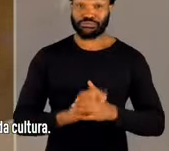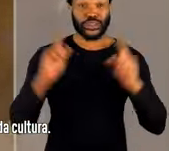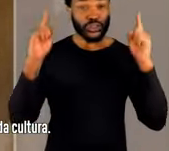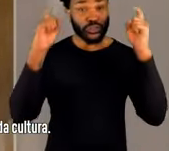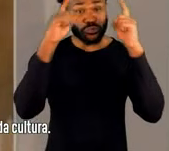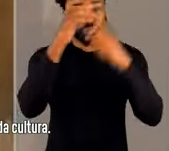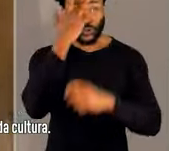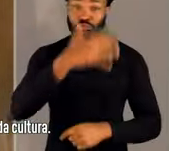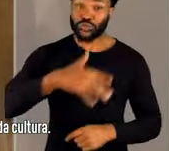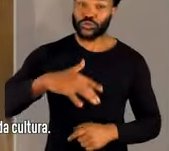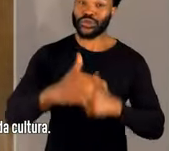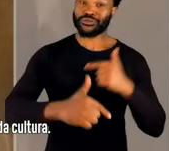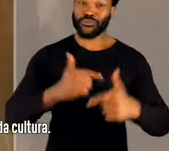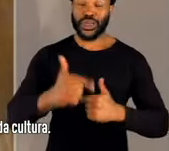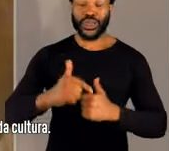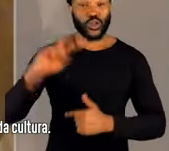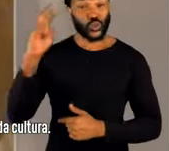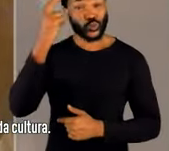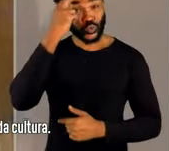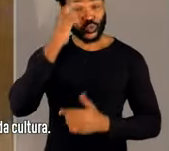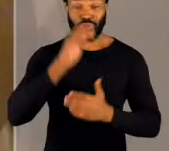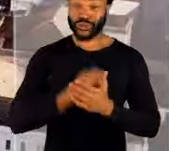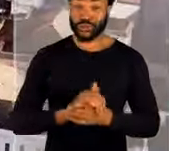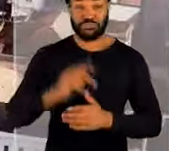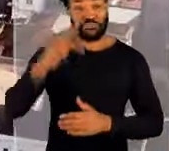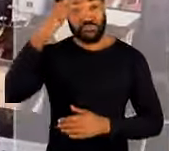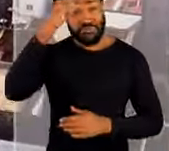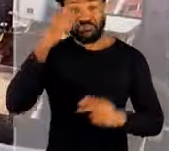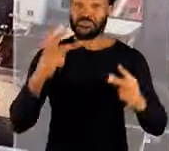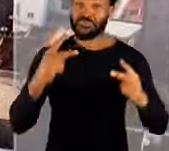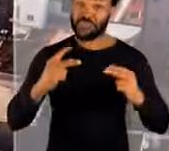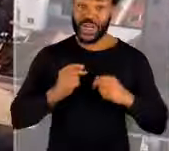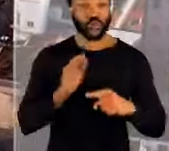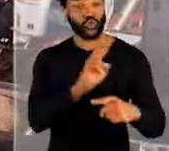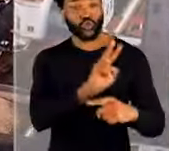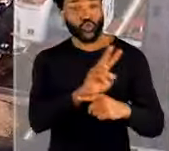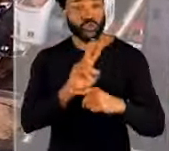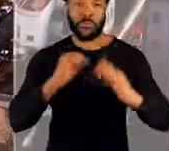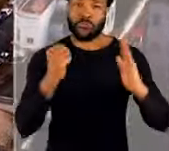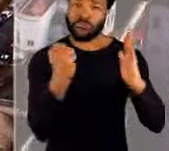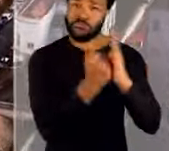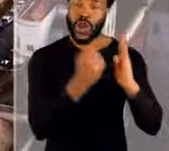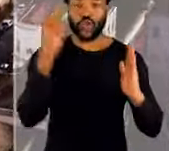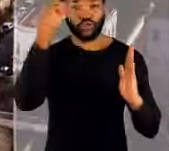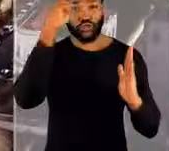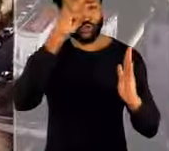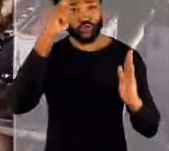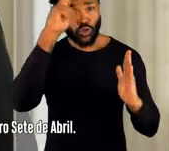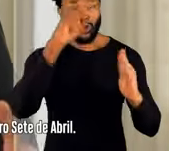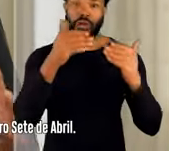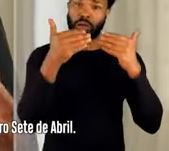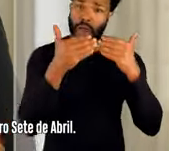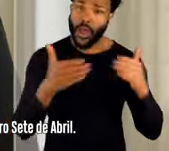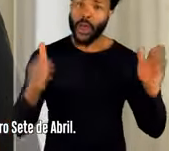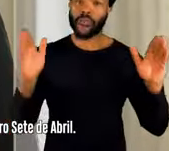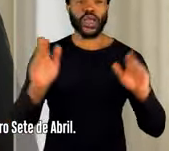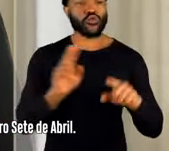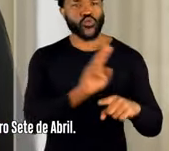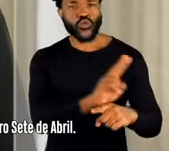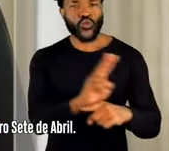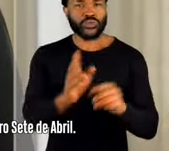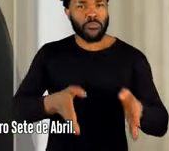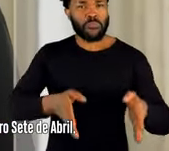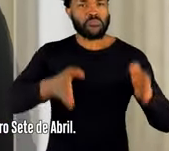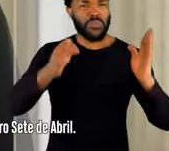trazendo dificuldades para os trabalhadores da cultura. Pelotas merece preservar o patrimônio histórico com a abertura e